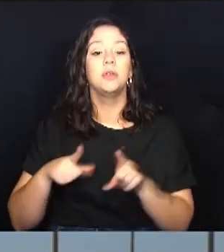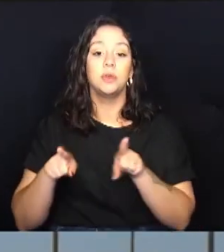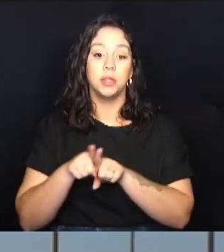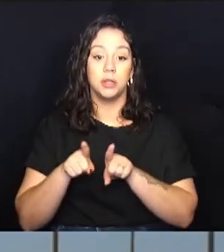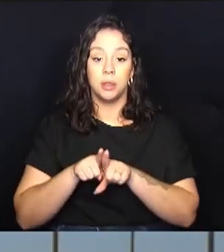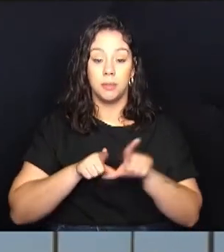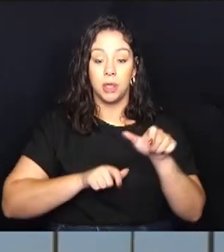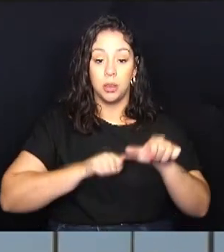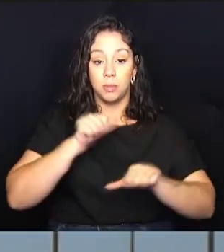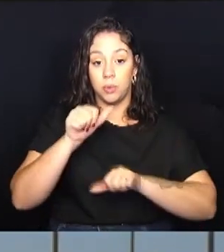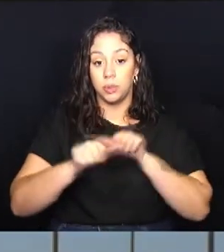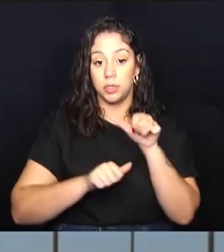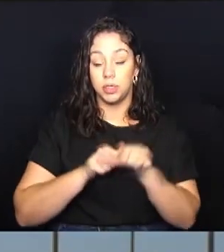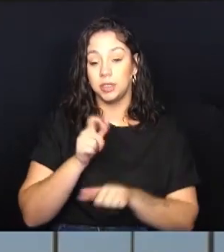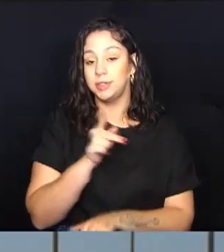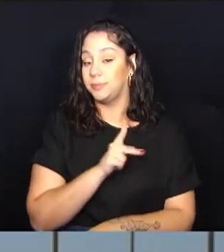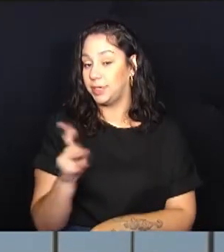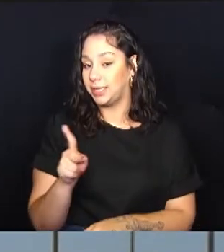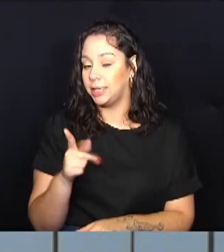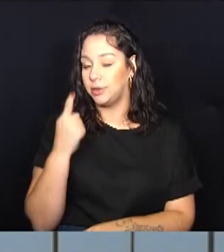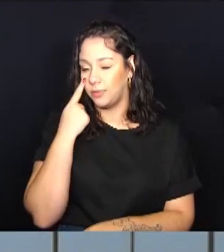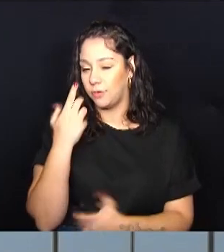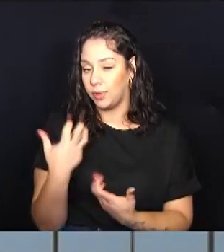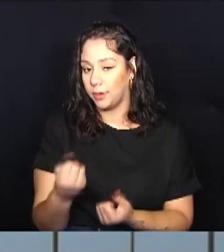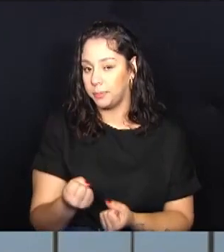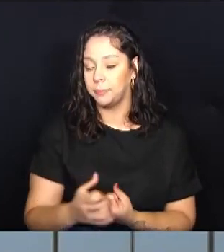mudança de presidência. Confira.